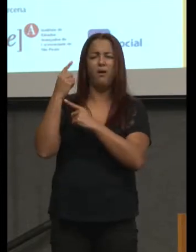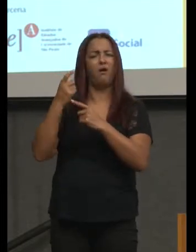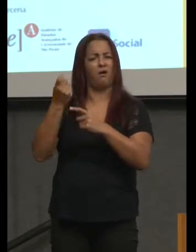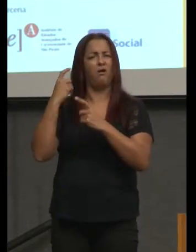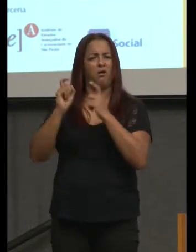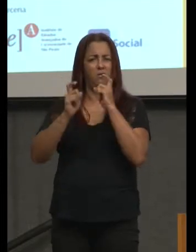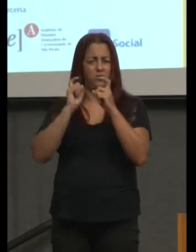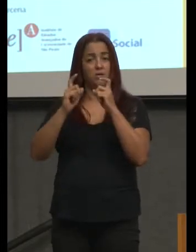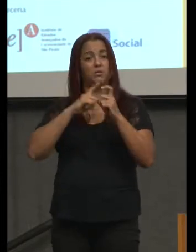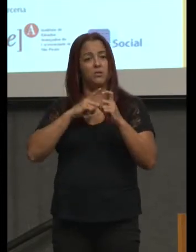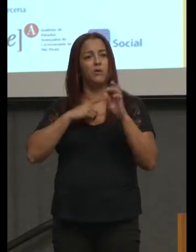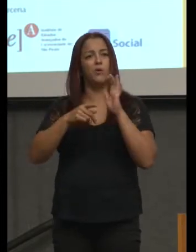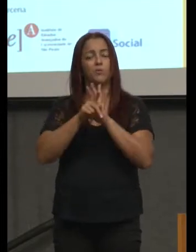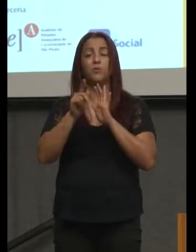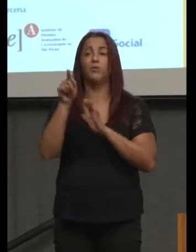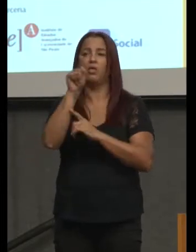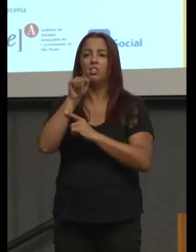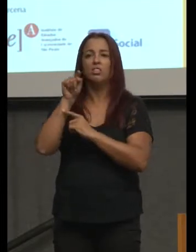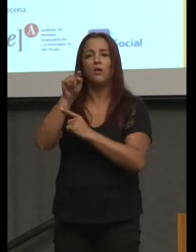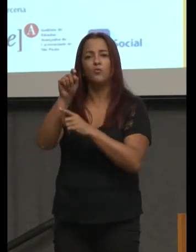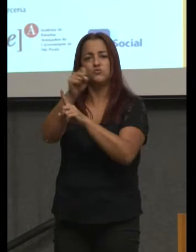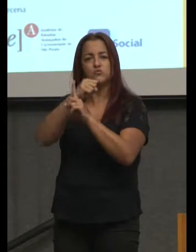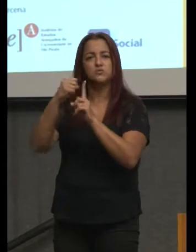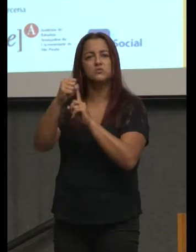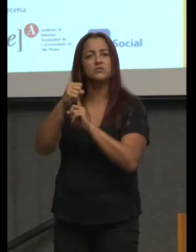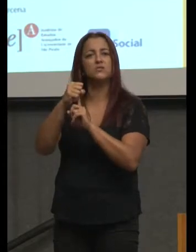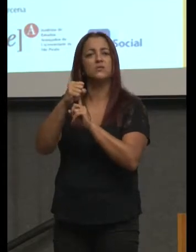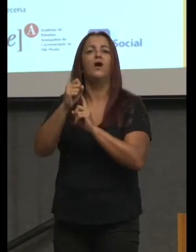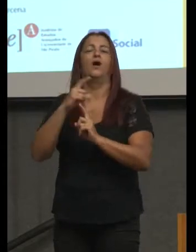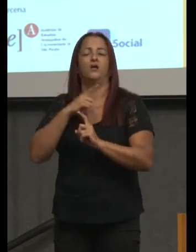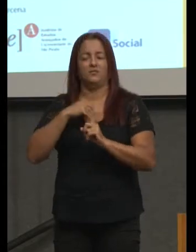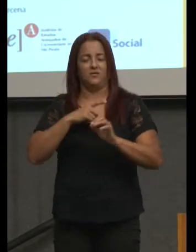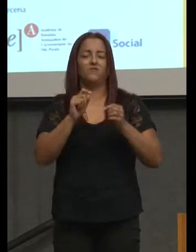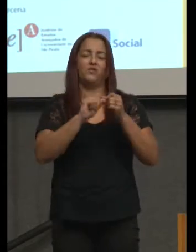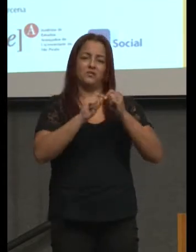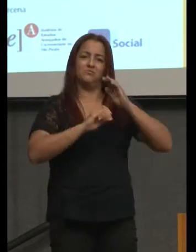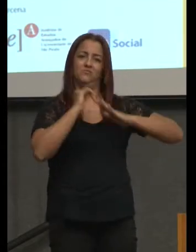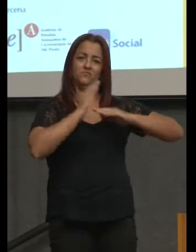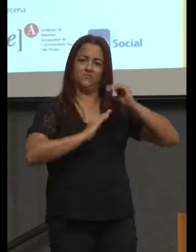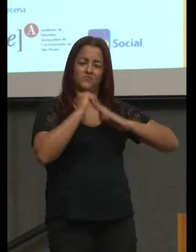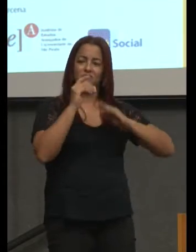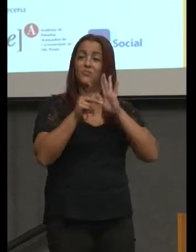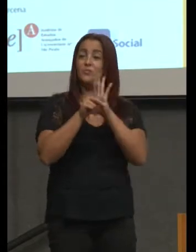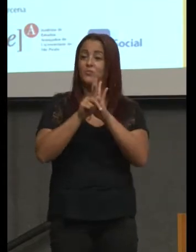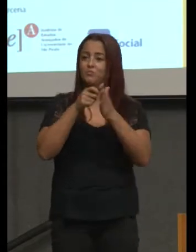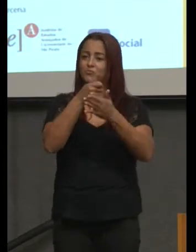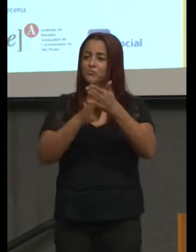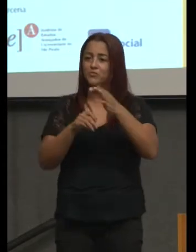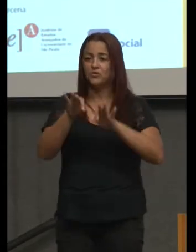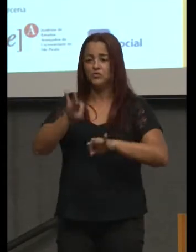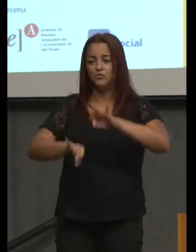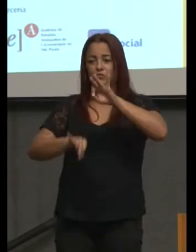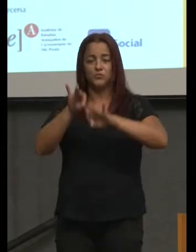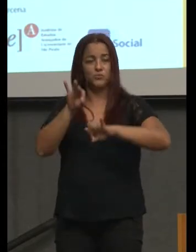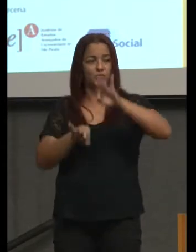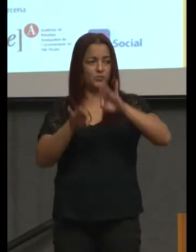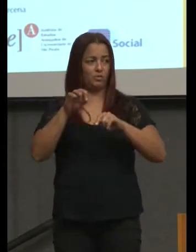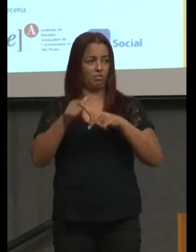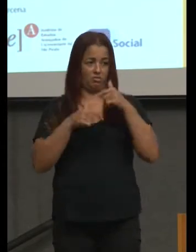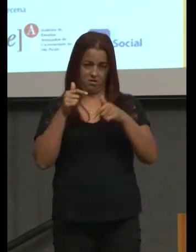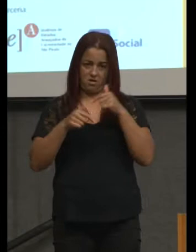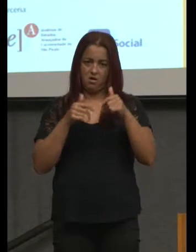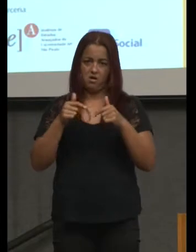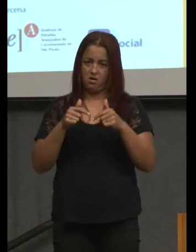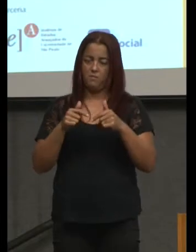Social, nos ocorreu fazer também oficinas de trabalho. Não só trabalhos em plenária, mas ir para certas oficinas